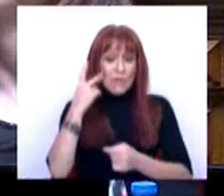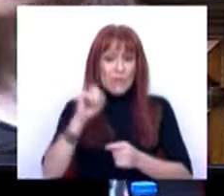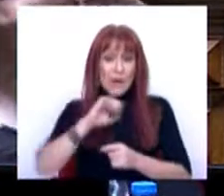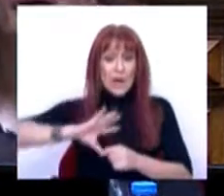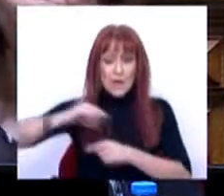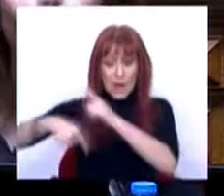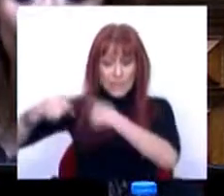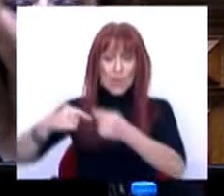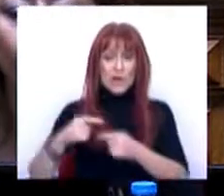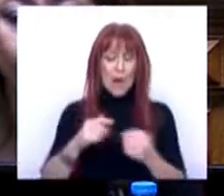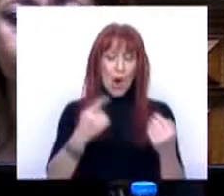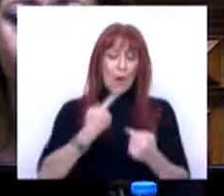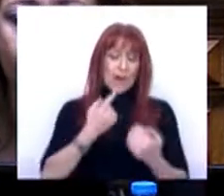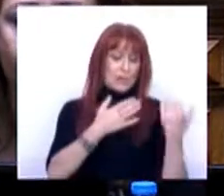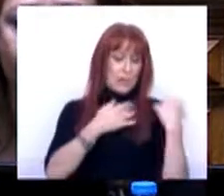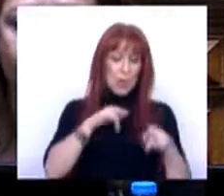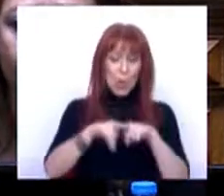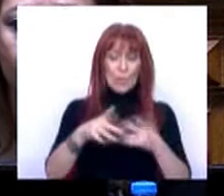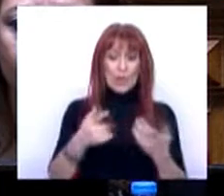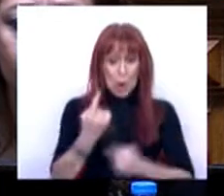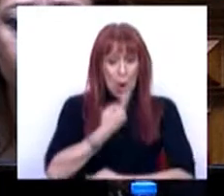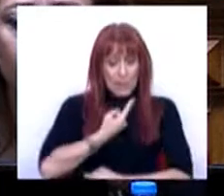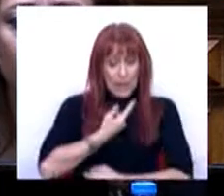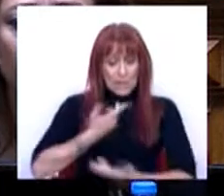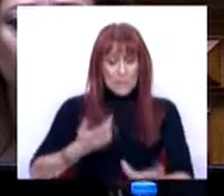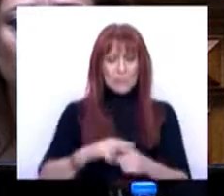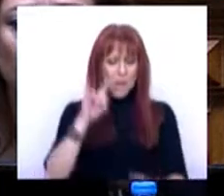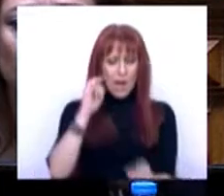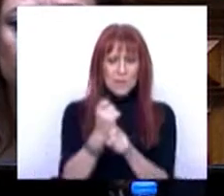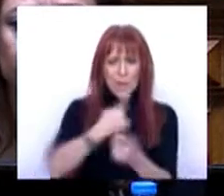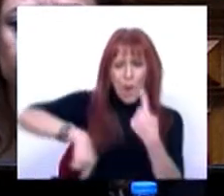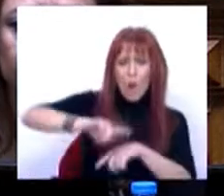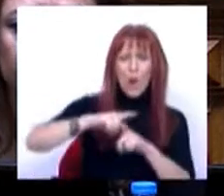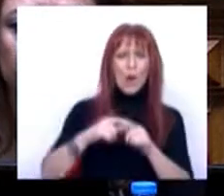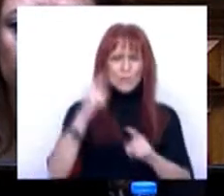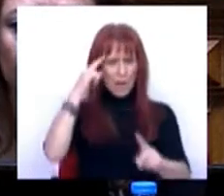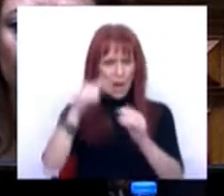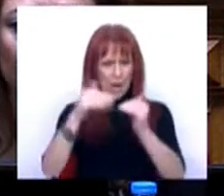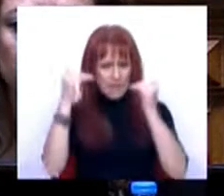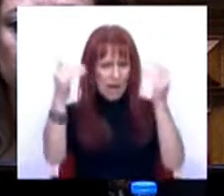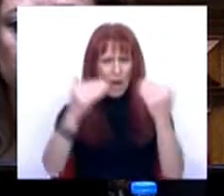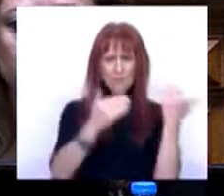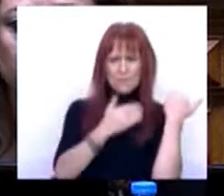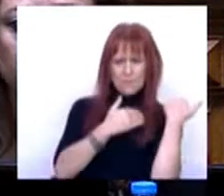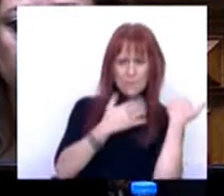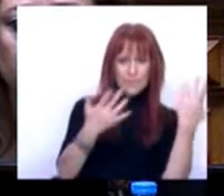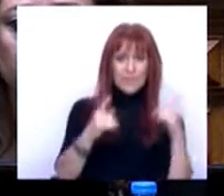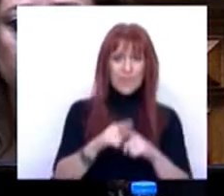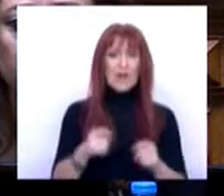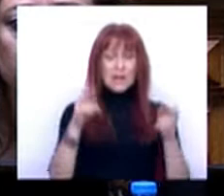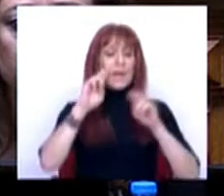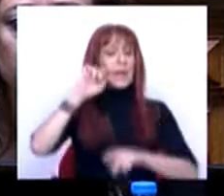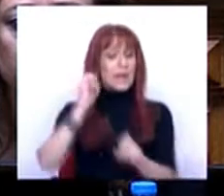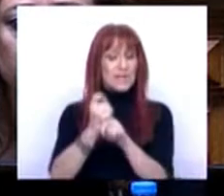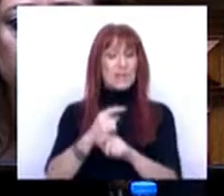de todos nós enquanto responsáveis políticos e essa obrigação exige da nossa parte ambição, responsabilidade e existe